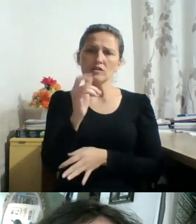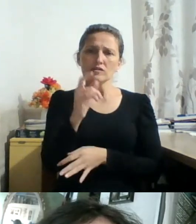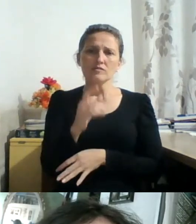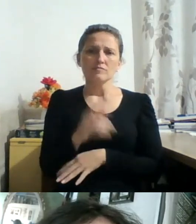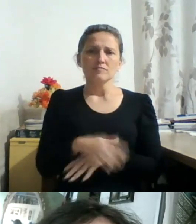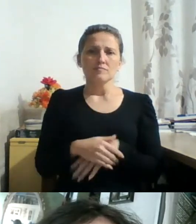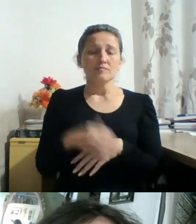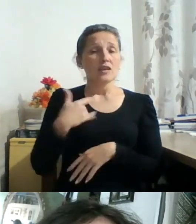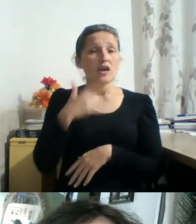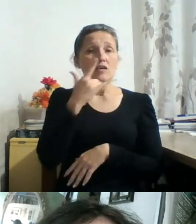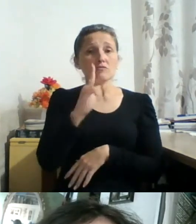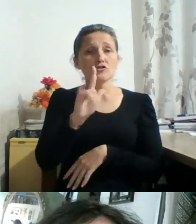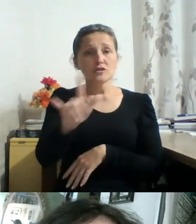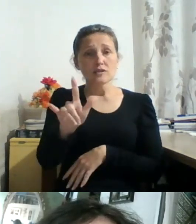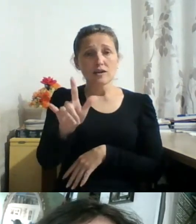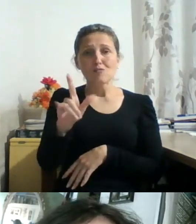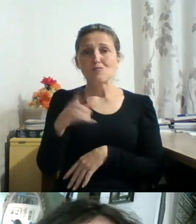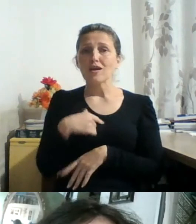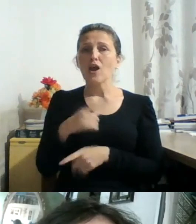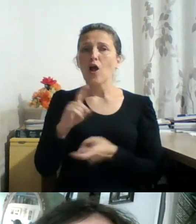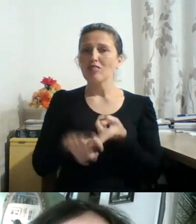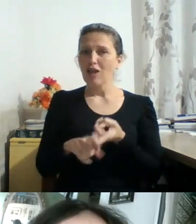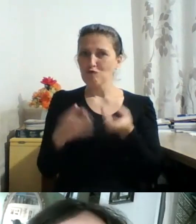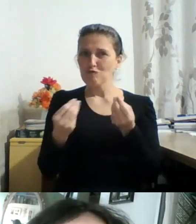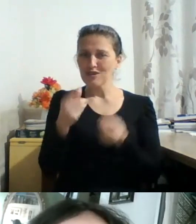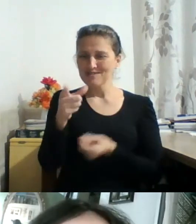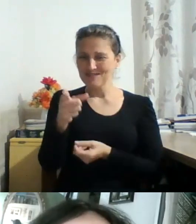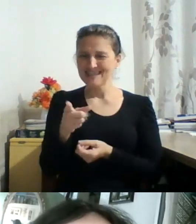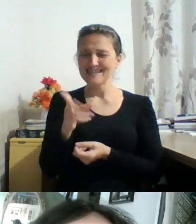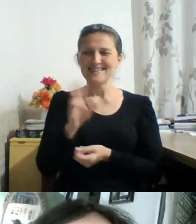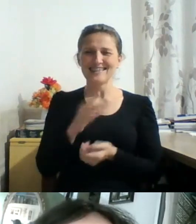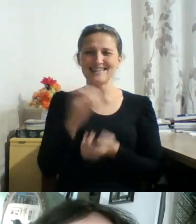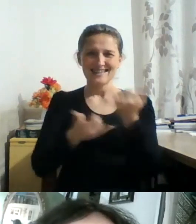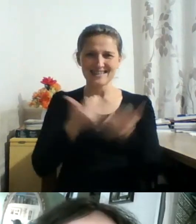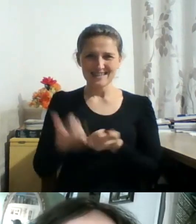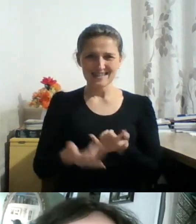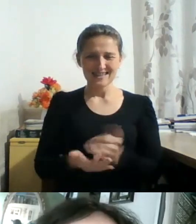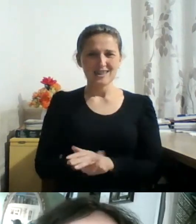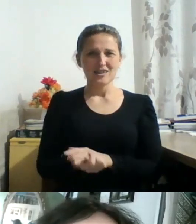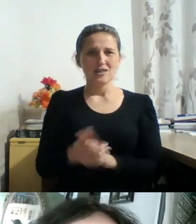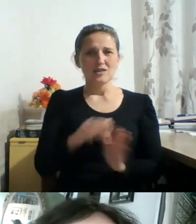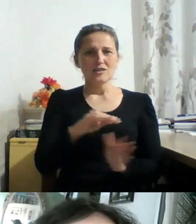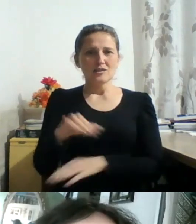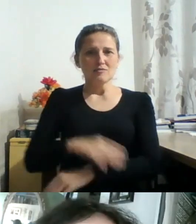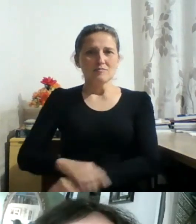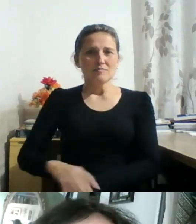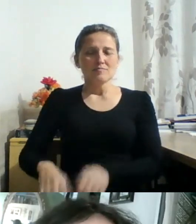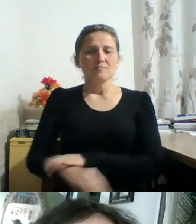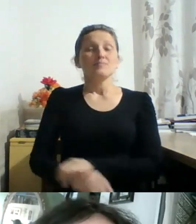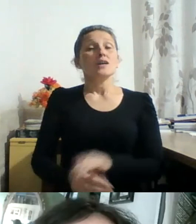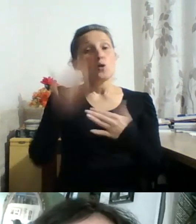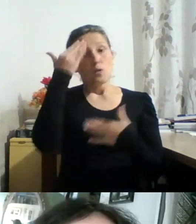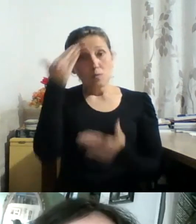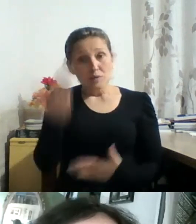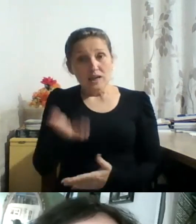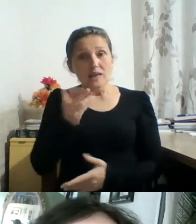eu te amo e te devo muito. Muito obrigada. Obrigada, Boris, também, por acompanhar sempre nossos encontros